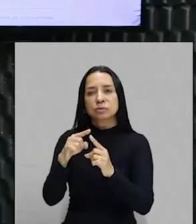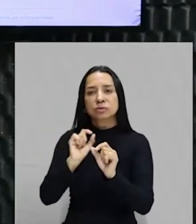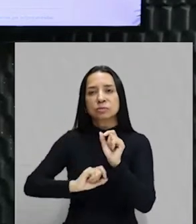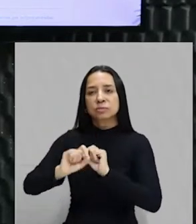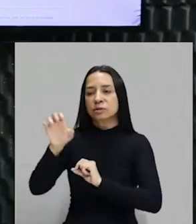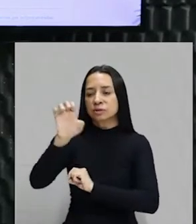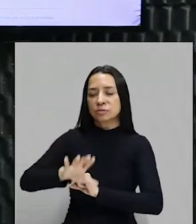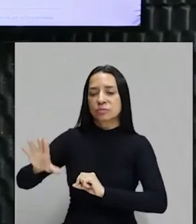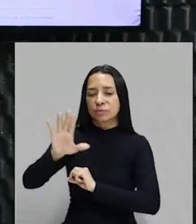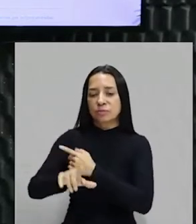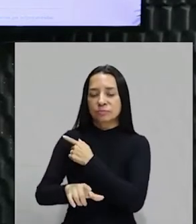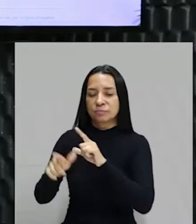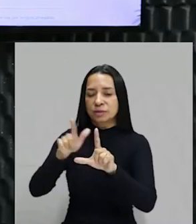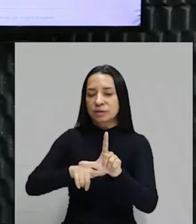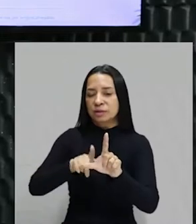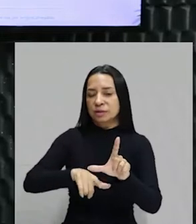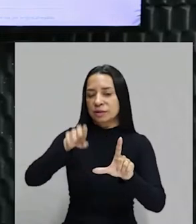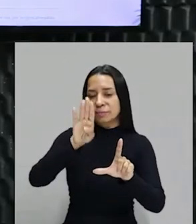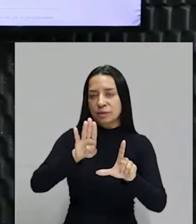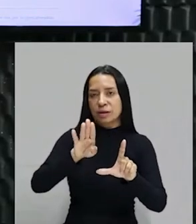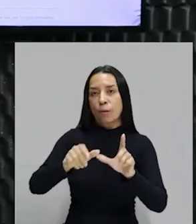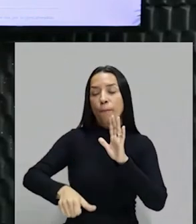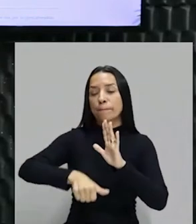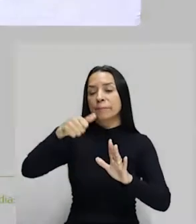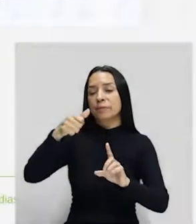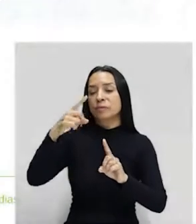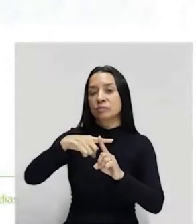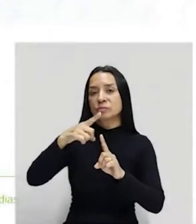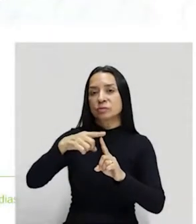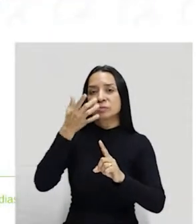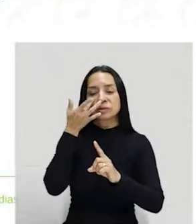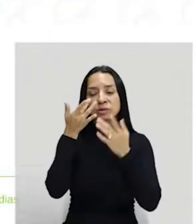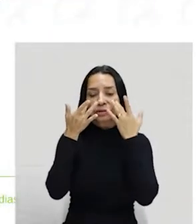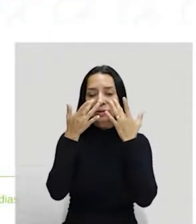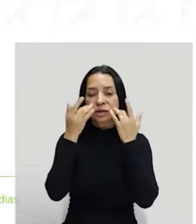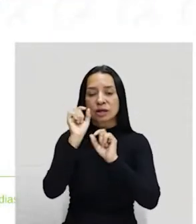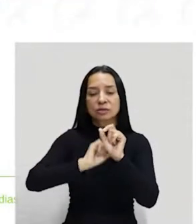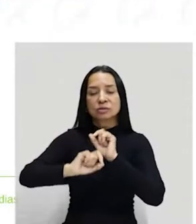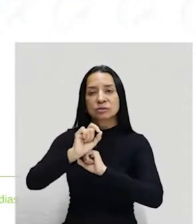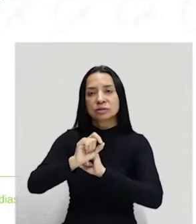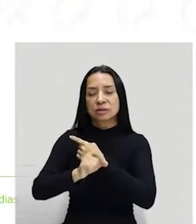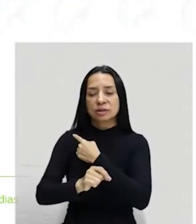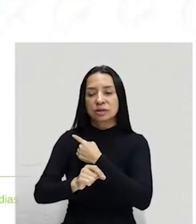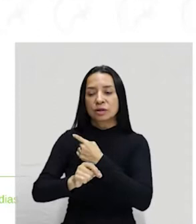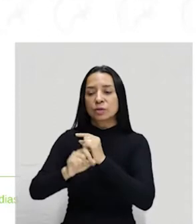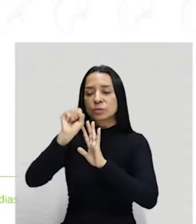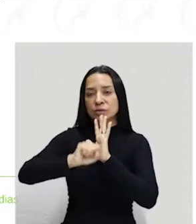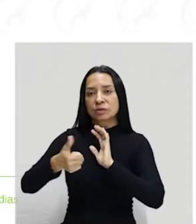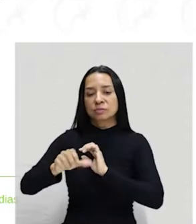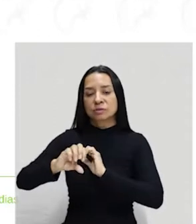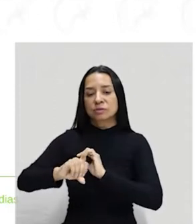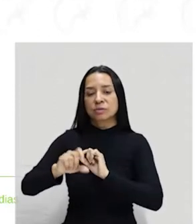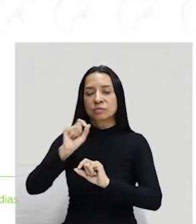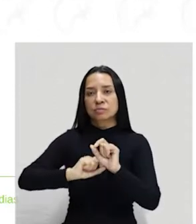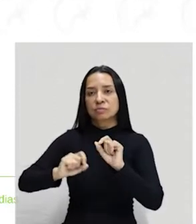neoclassismo francês. Então, nosso primeiro estilo de arte brasileiro do século XIX foi o neoclassismo francês. E,